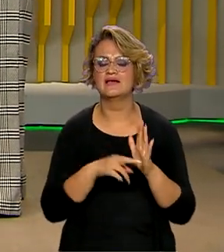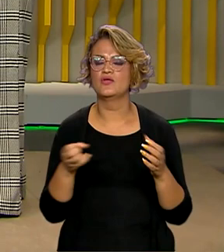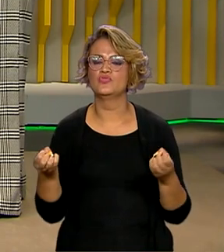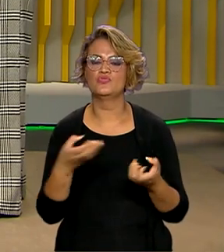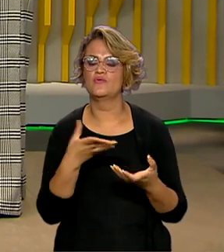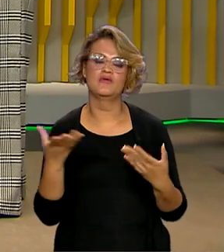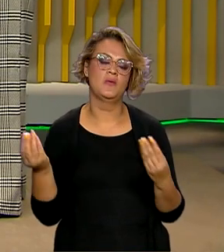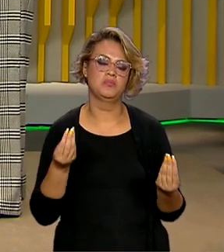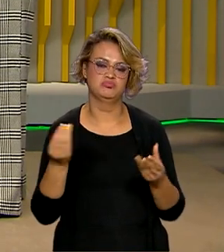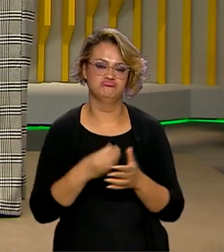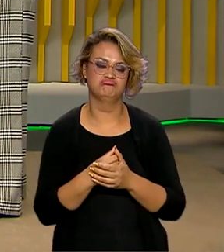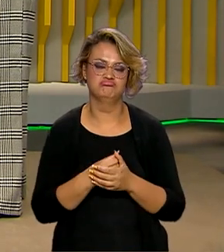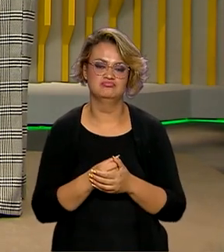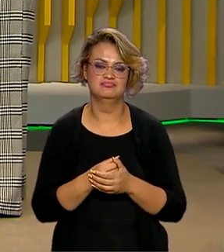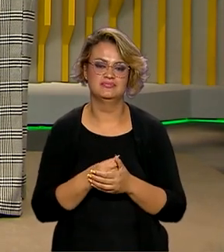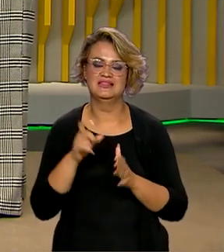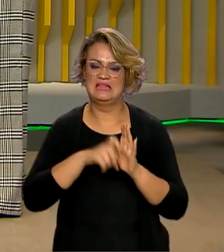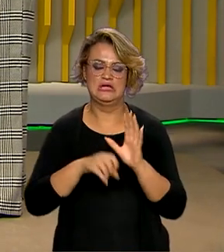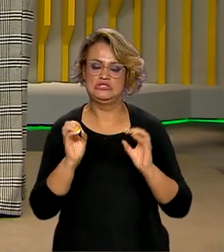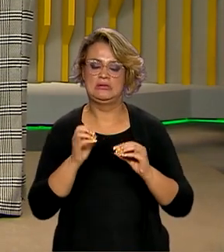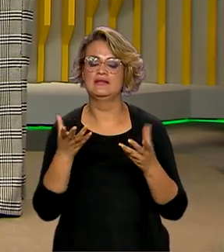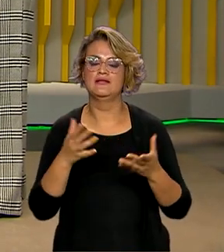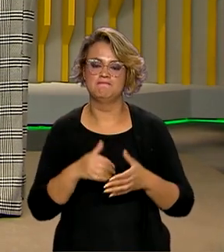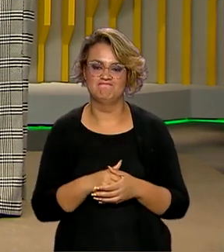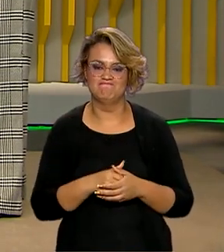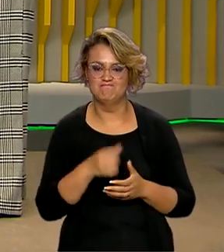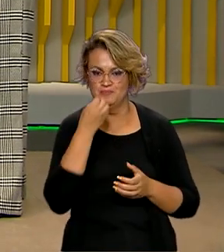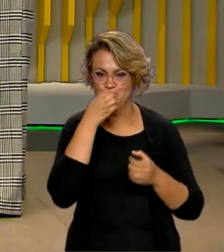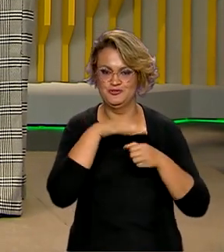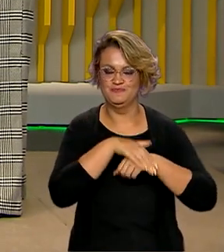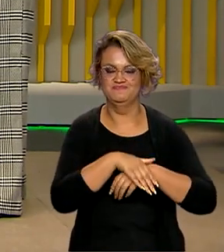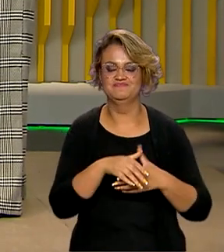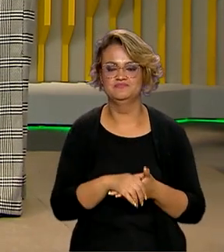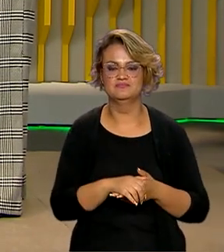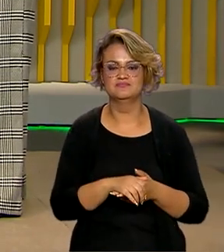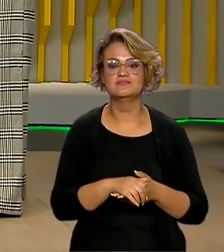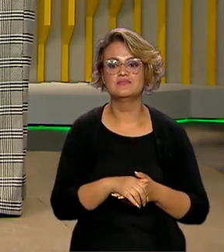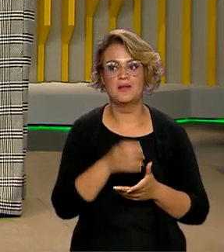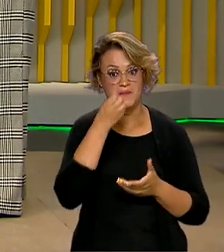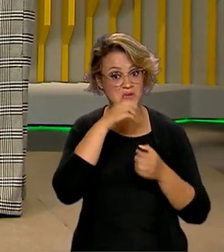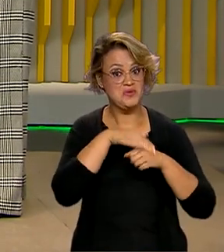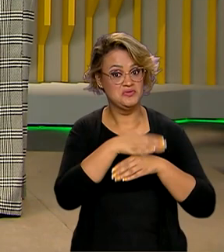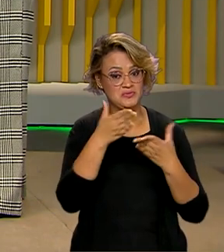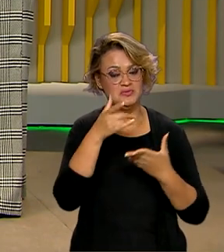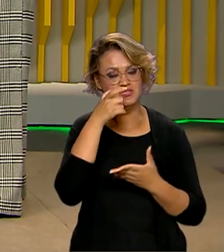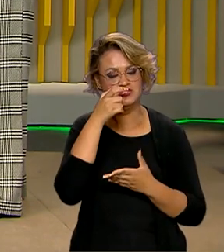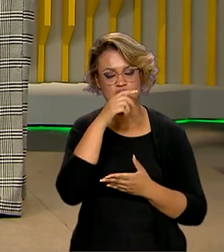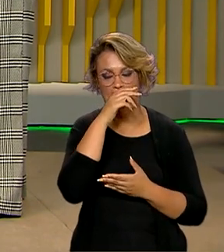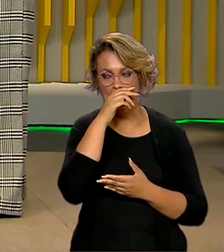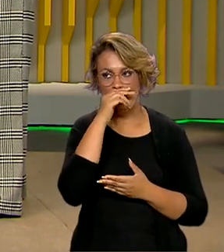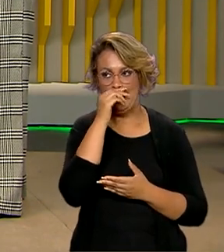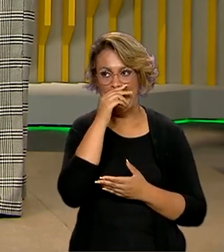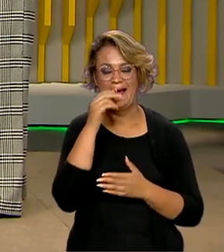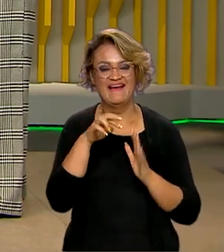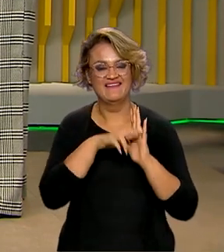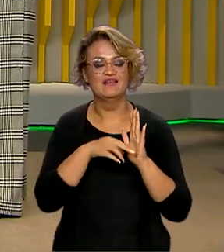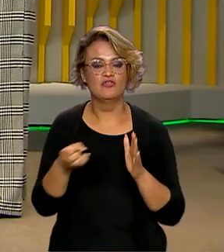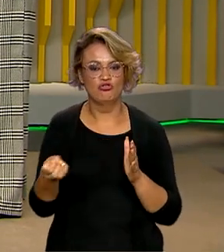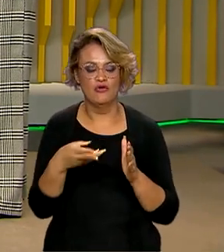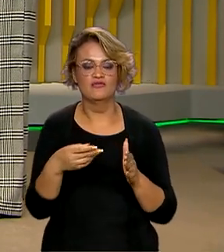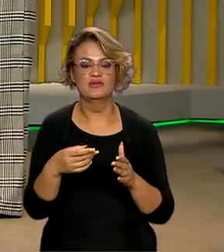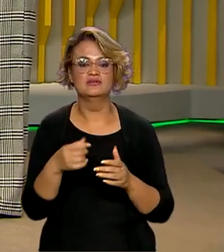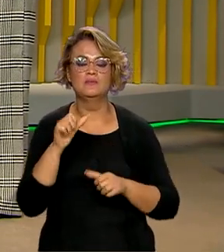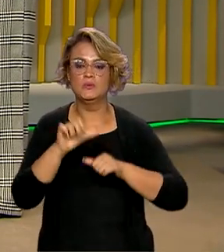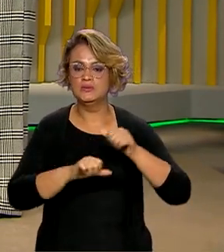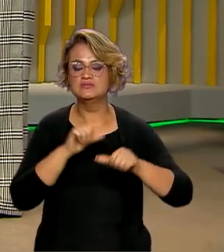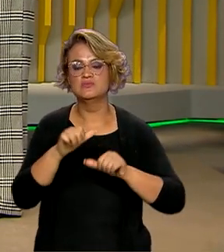esse mecanismo, essa isenção? Boa noite. Boa noite, Ana, Roberto e a todos que nos assistem. Olha, a nova regra tem